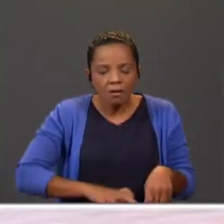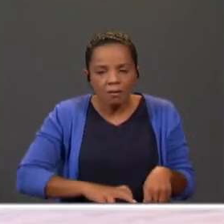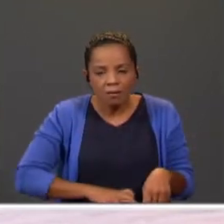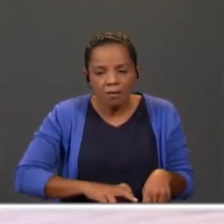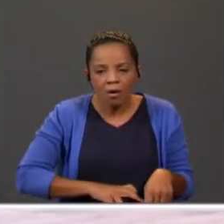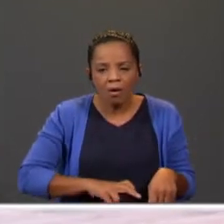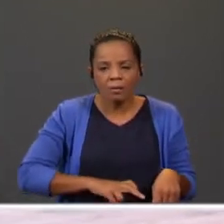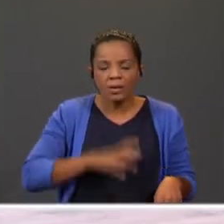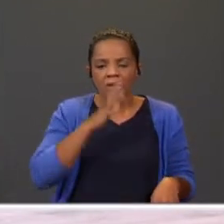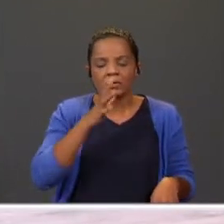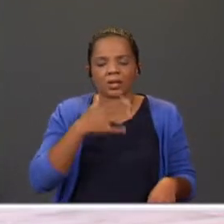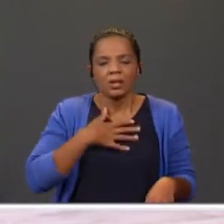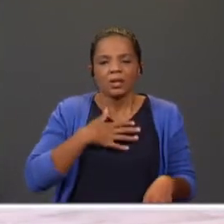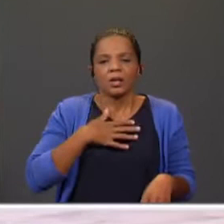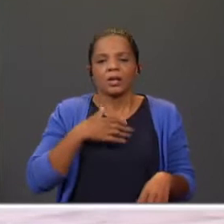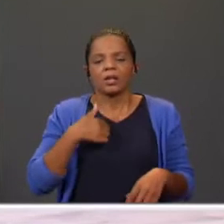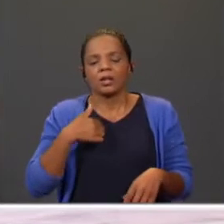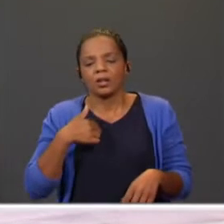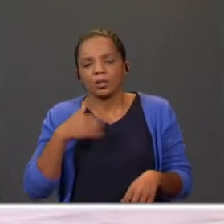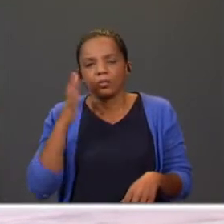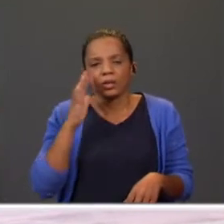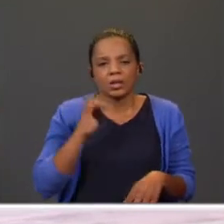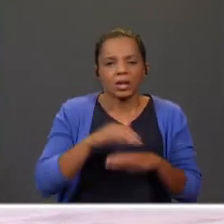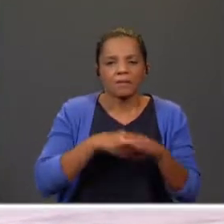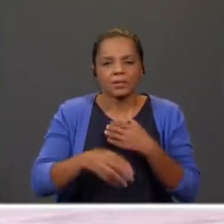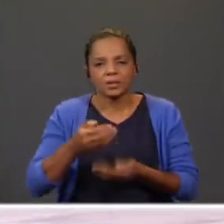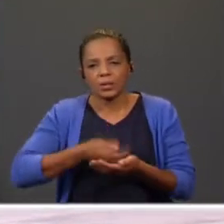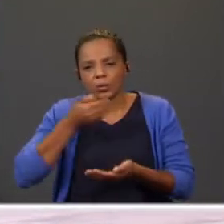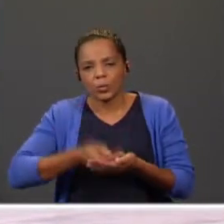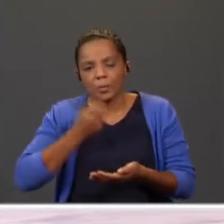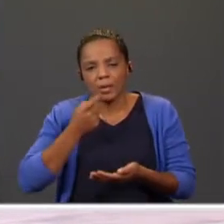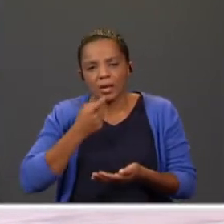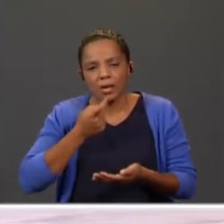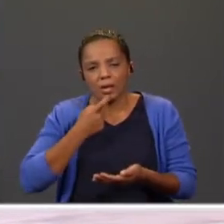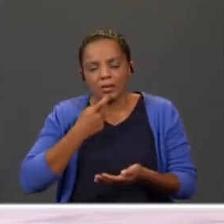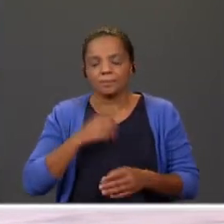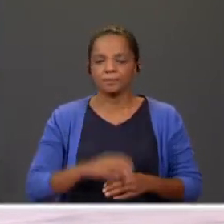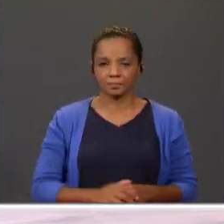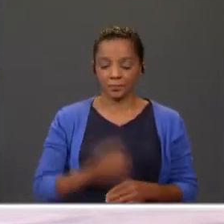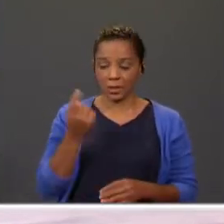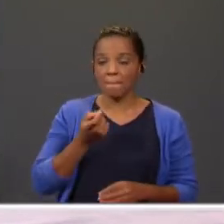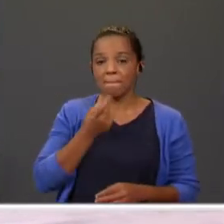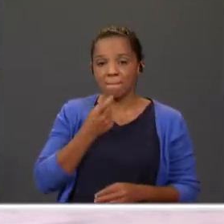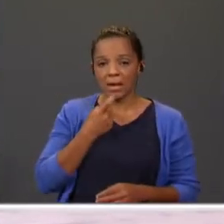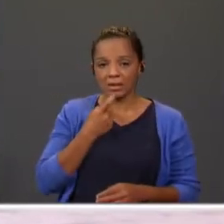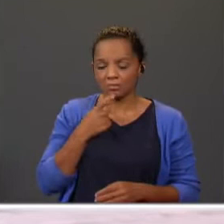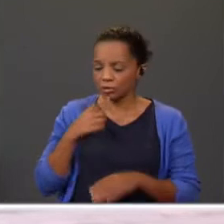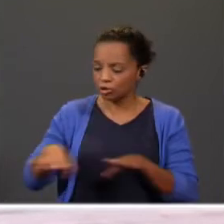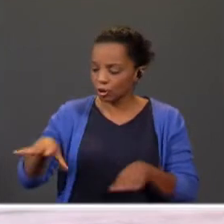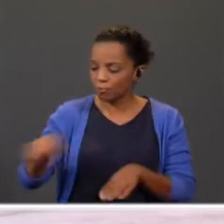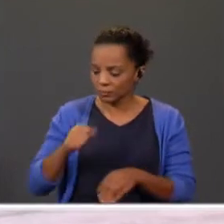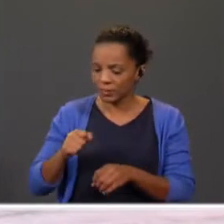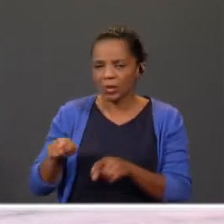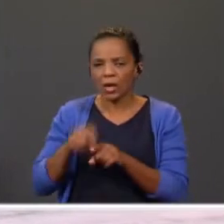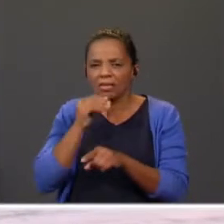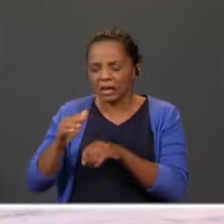Vou ver se faço um caldinho de pedra. E pegou numa pedra do chão, sacudiu